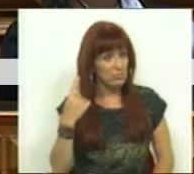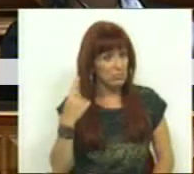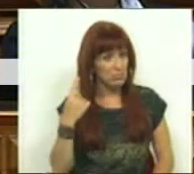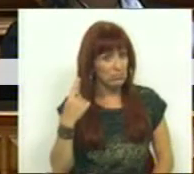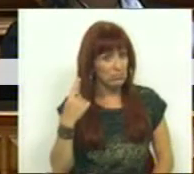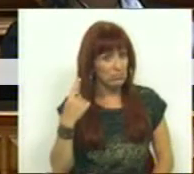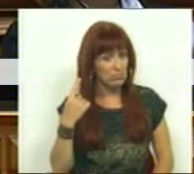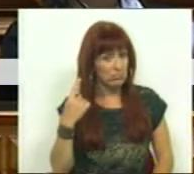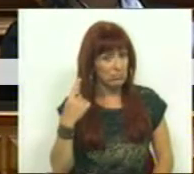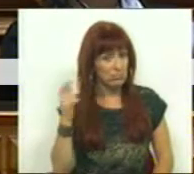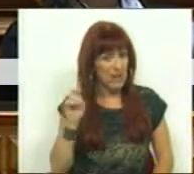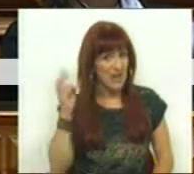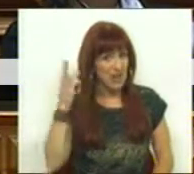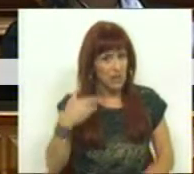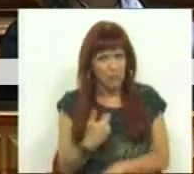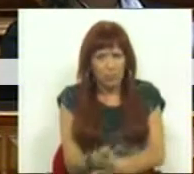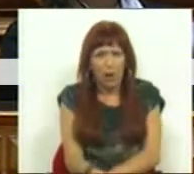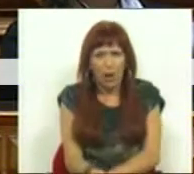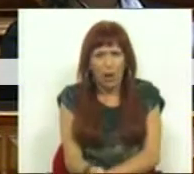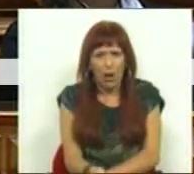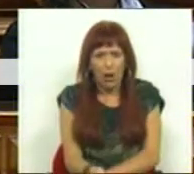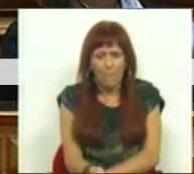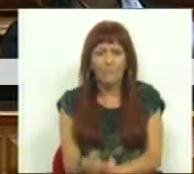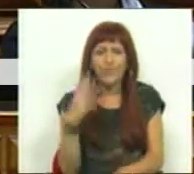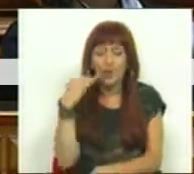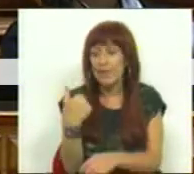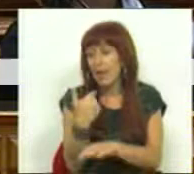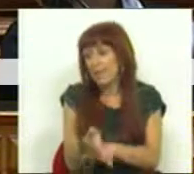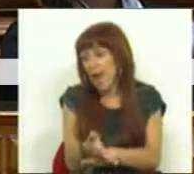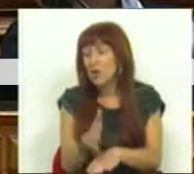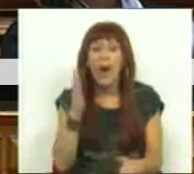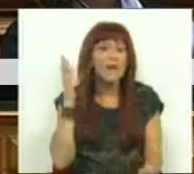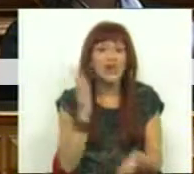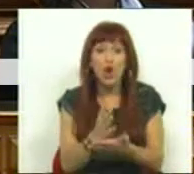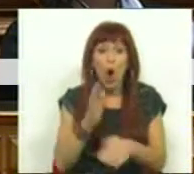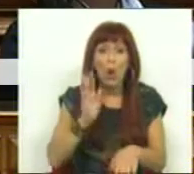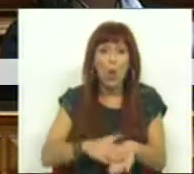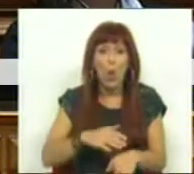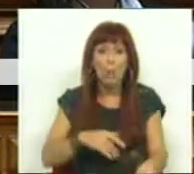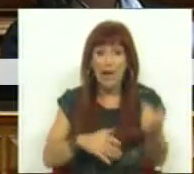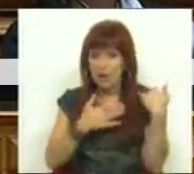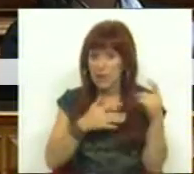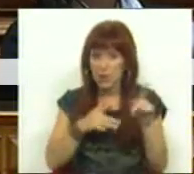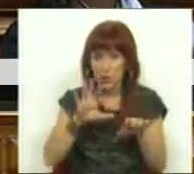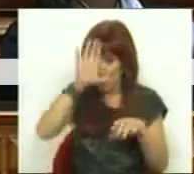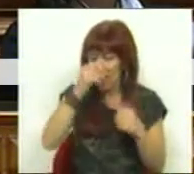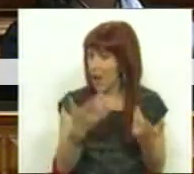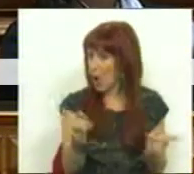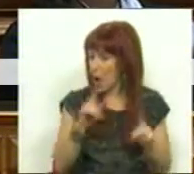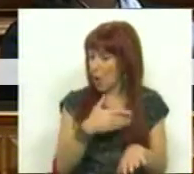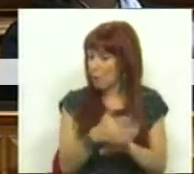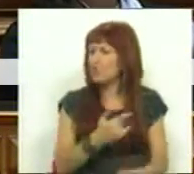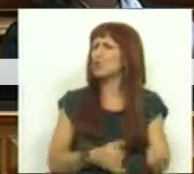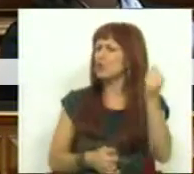três meses de atraso. Naturalmente que esse atraso não é exclusivo, da exclusiva responsabilidade do atual Governo, é um